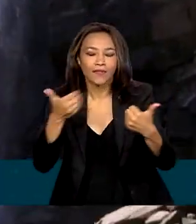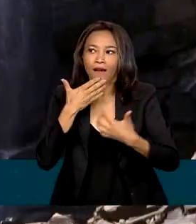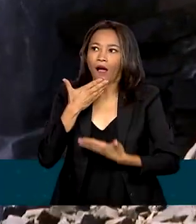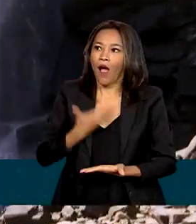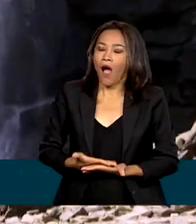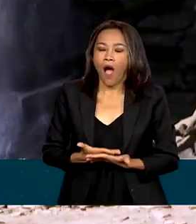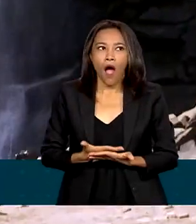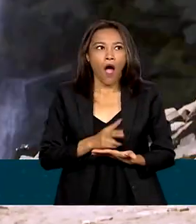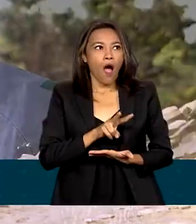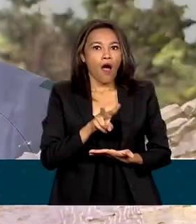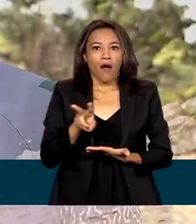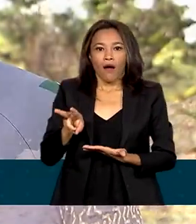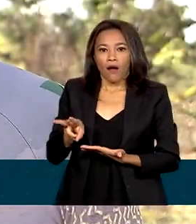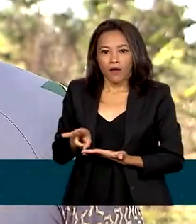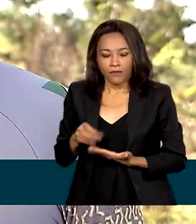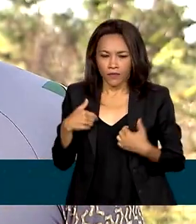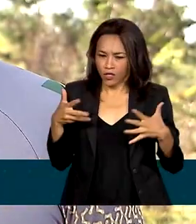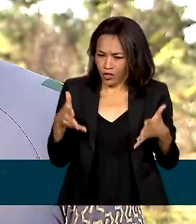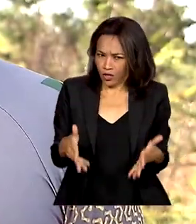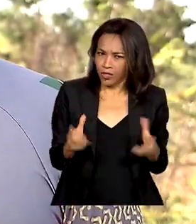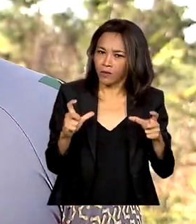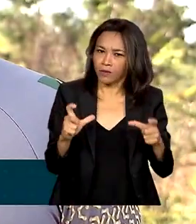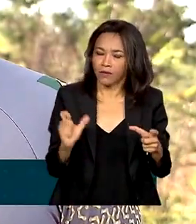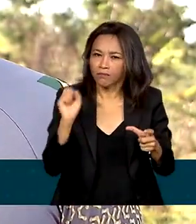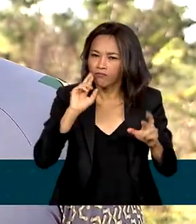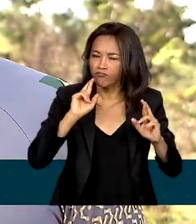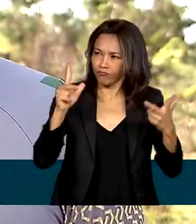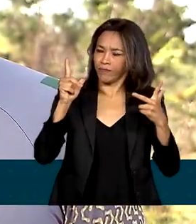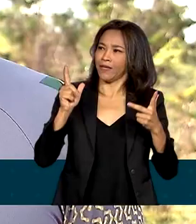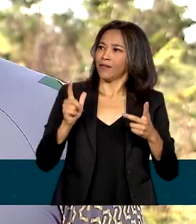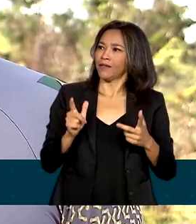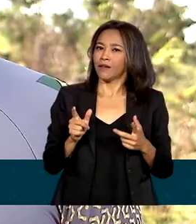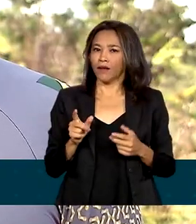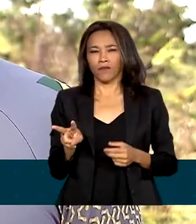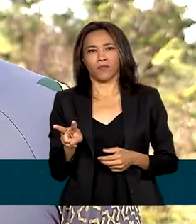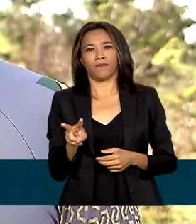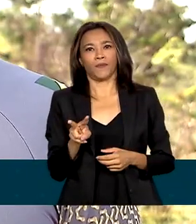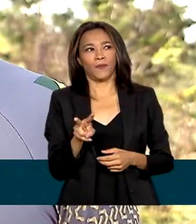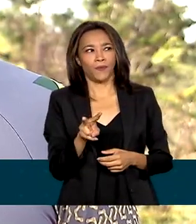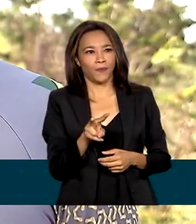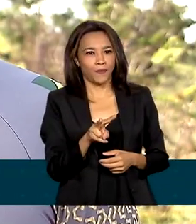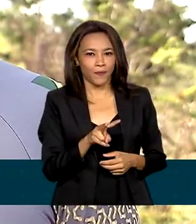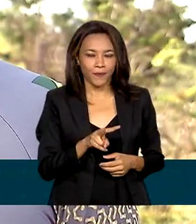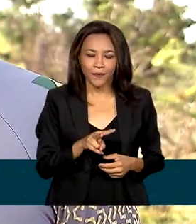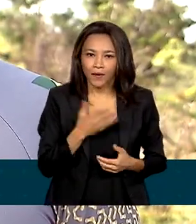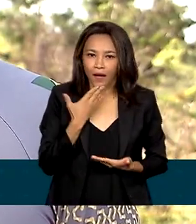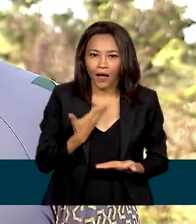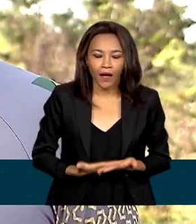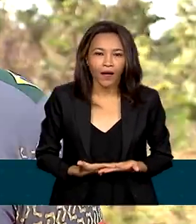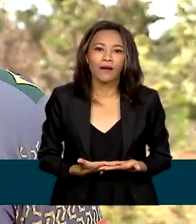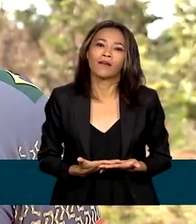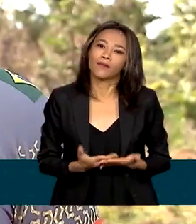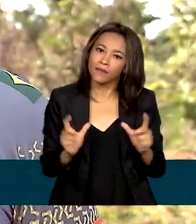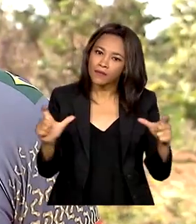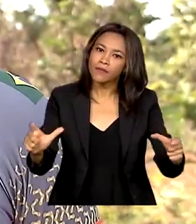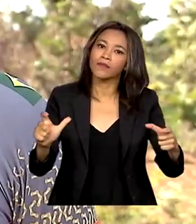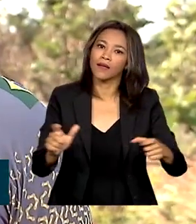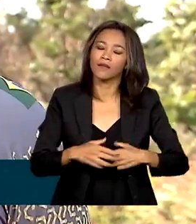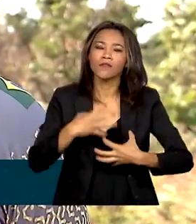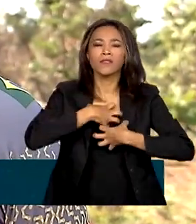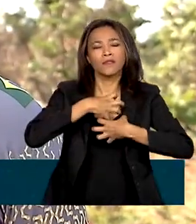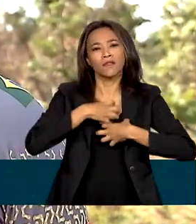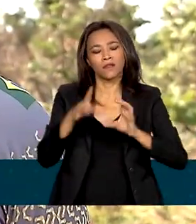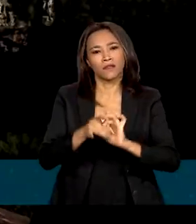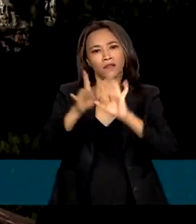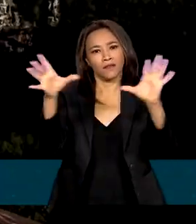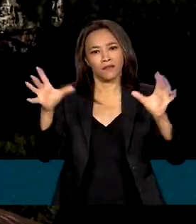Chegar no local bem diferente e você realmente ficar deslumbrado com o local. A sensação de liberdade